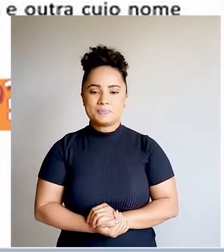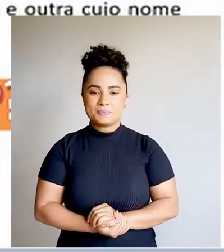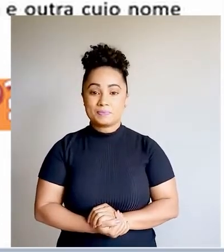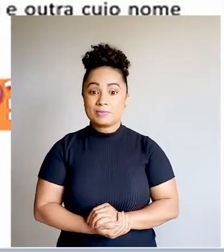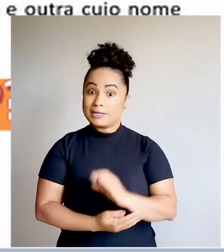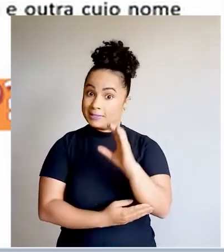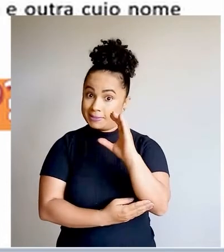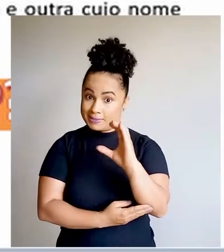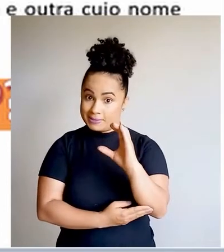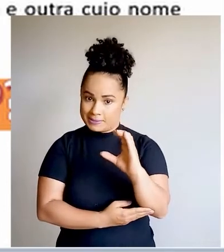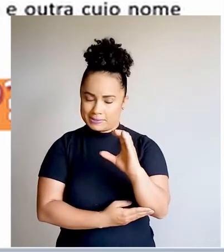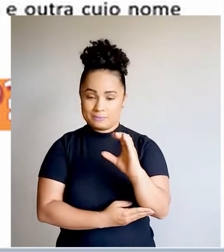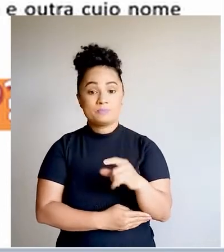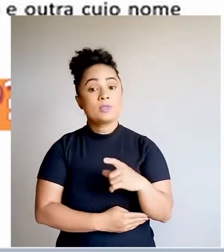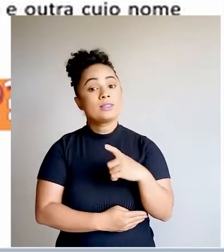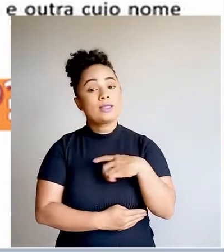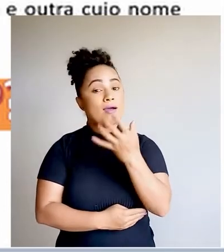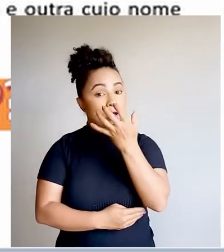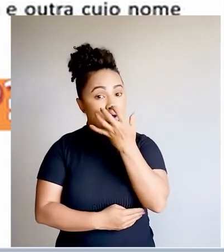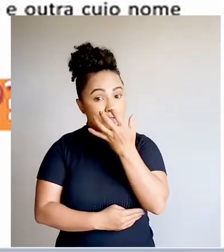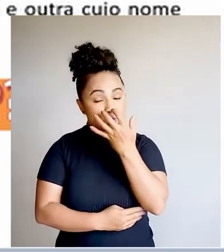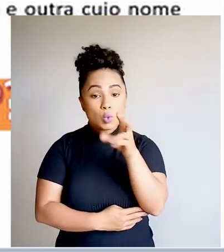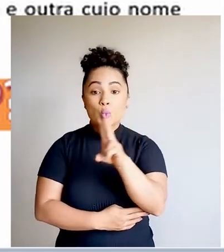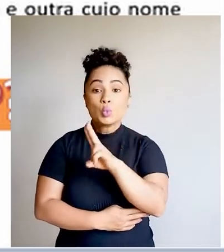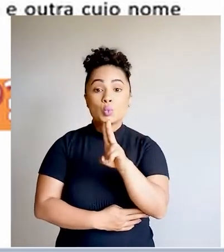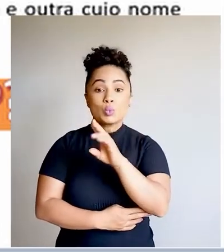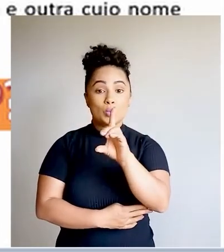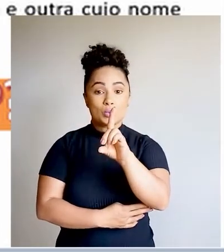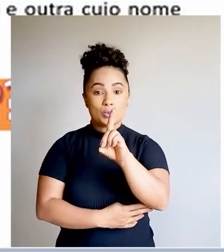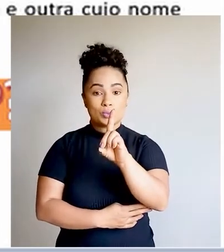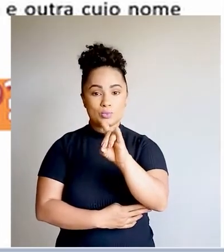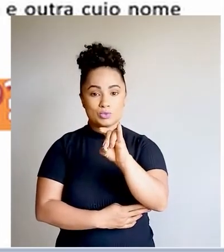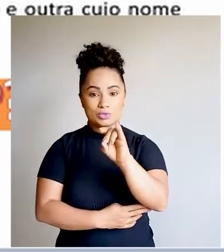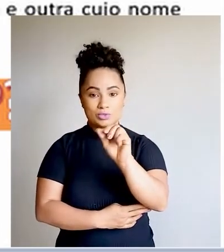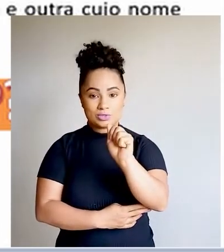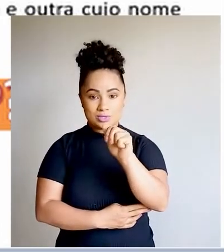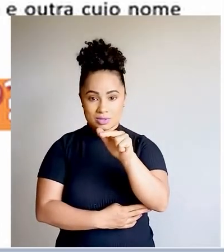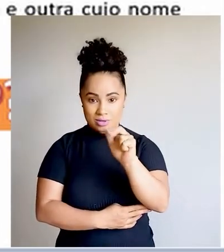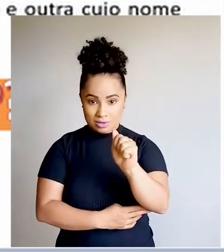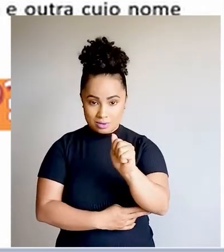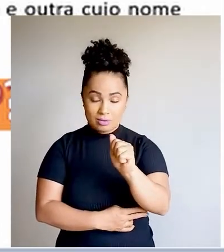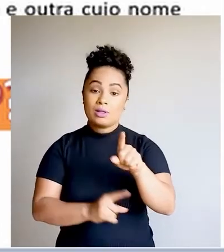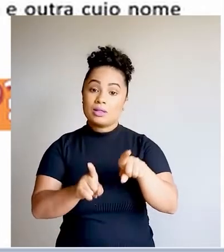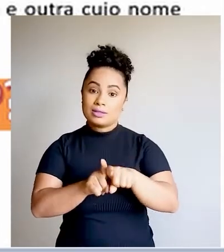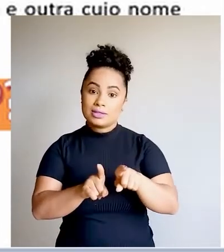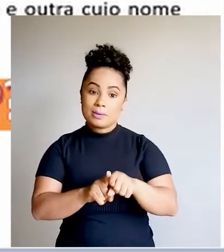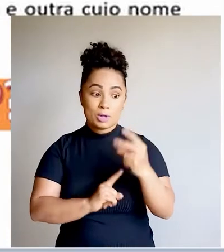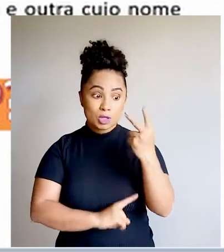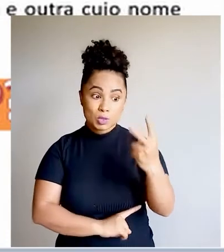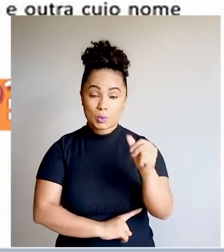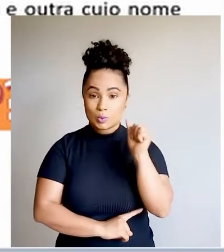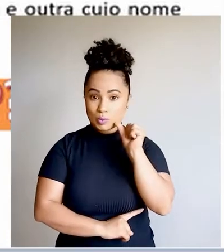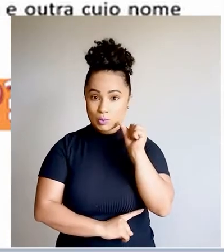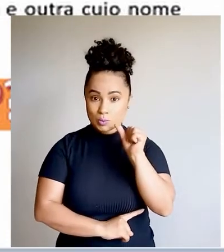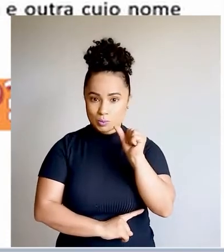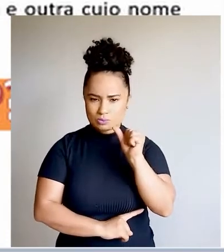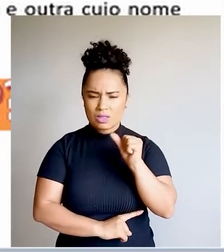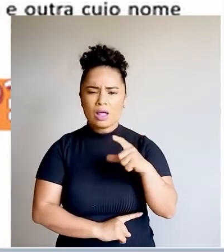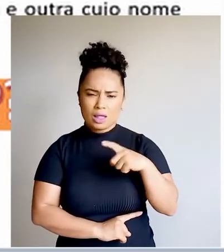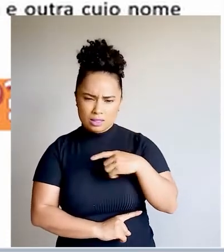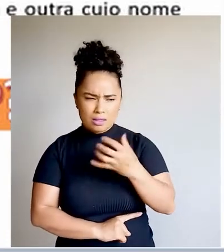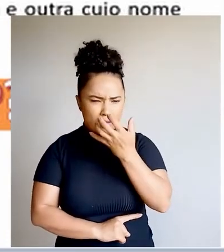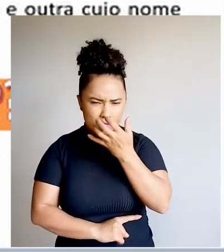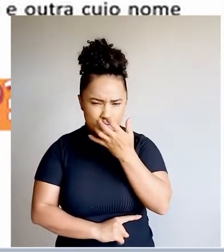Letra C. Uma cachorra chamada Diana e duas personagens. Nós temos uma cachorra chamada Diana?